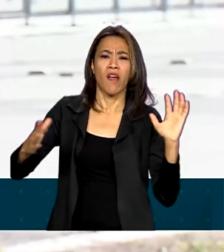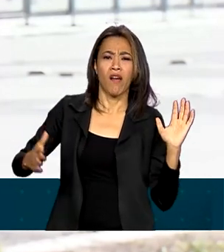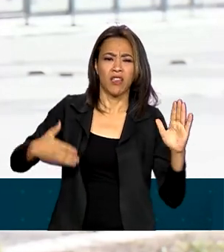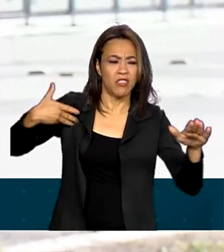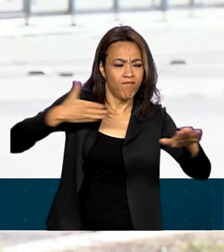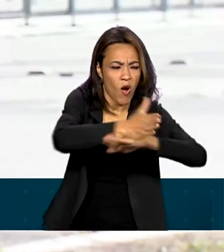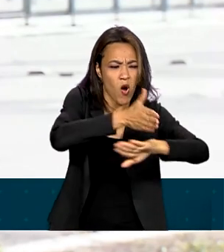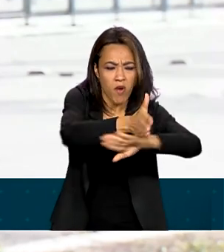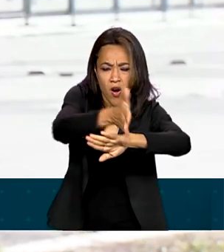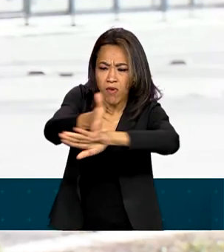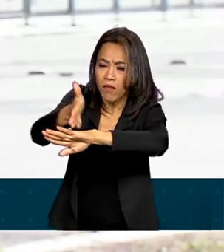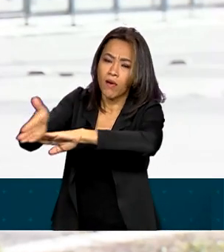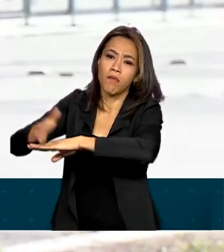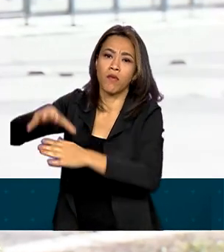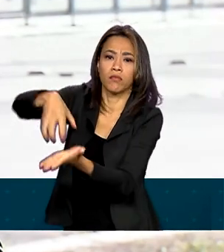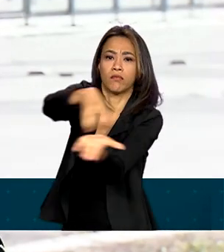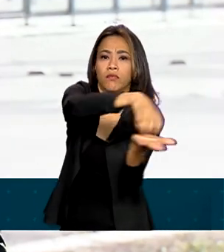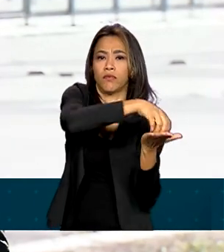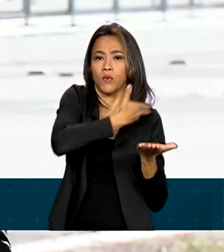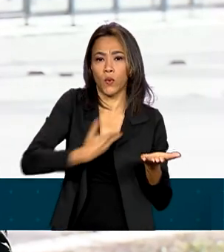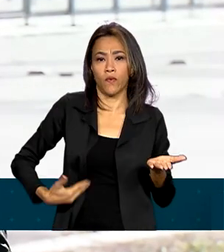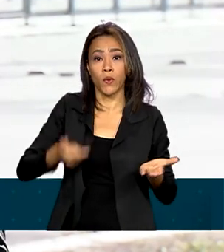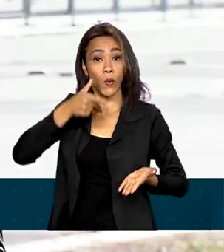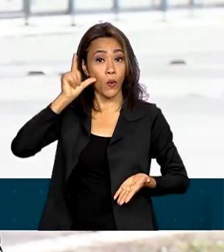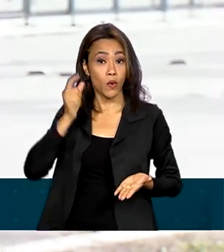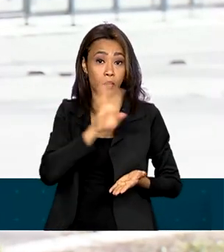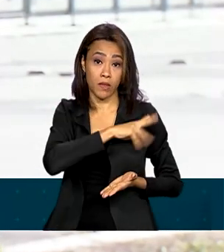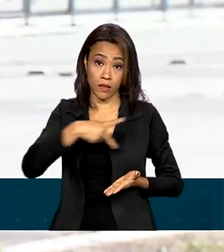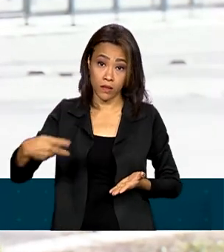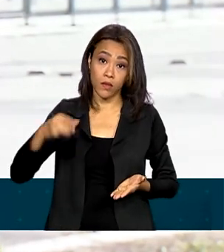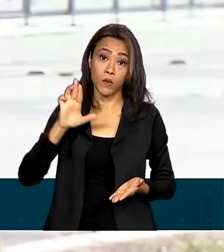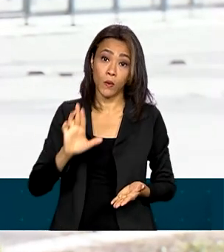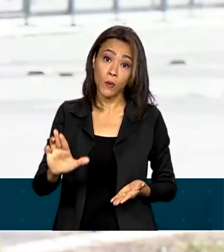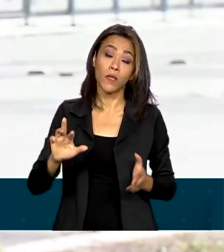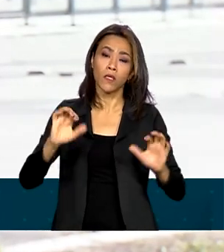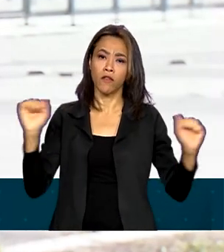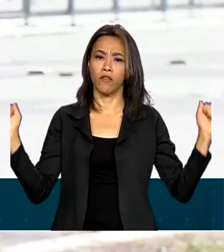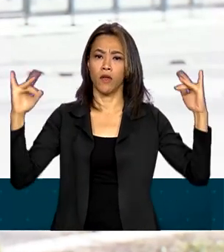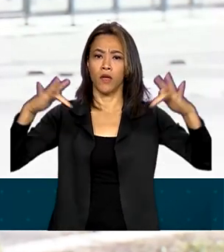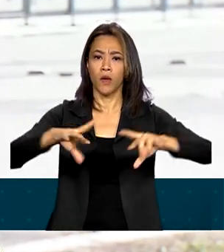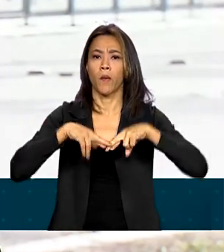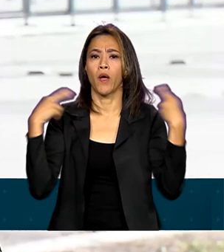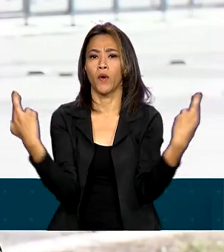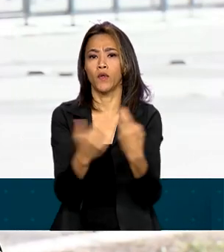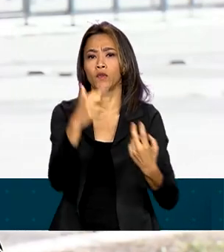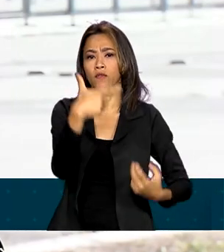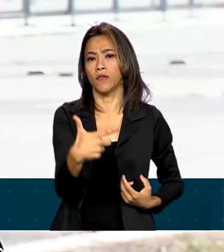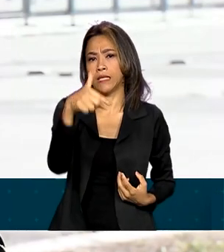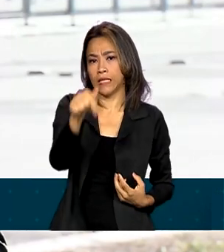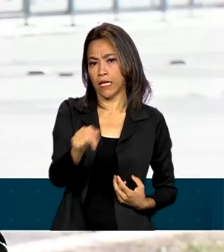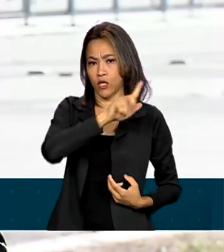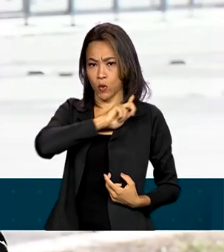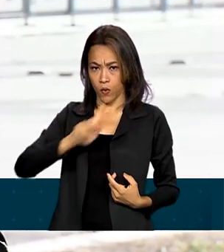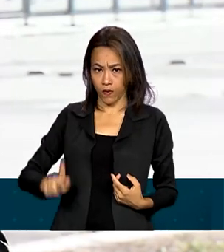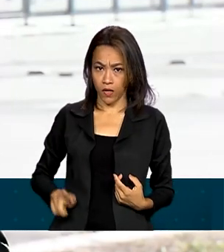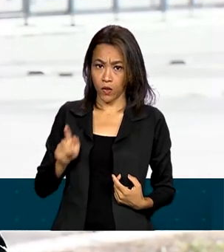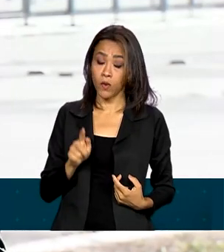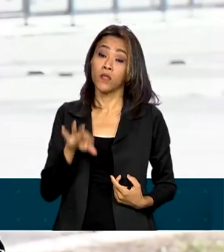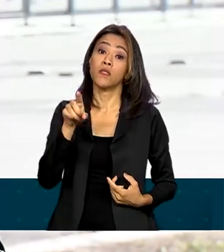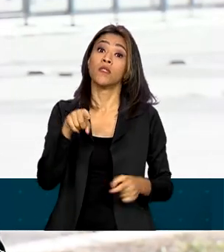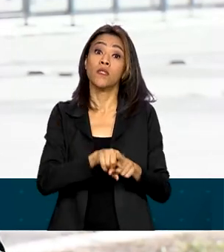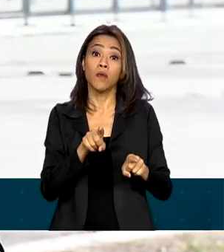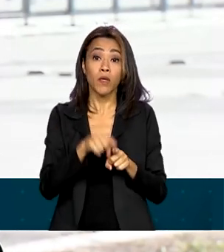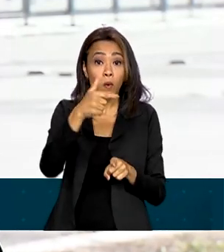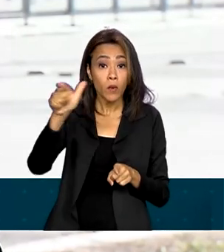prédios públicos. Ontem, o presidente Lula se reuniu com os 27 governadores e chefes de outros poderes para tratar dos